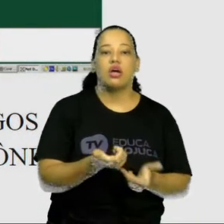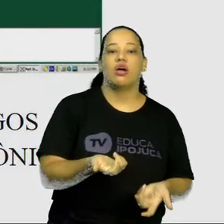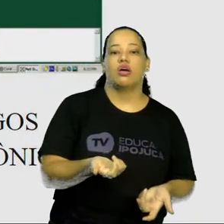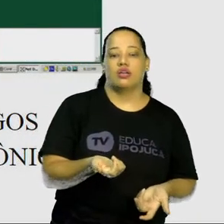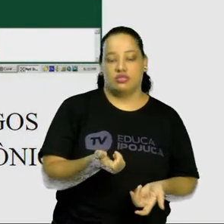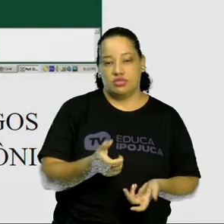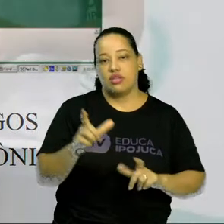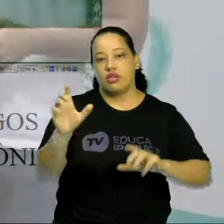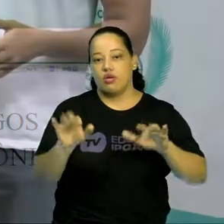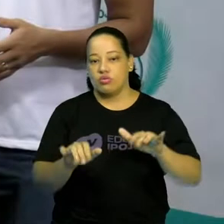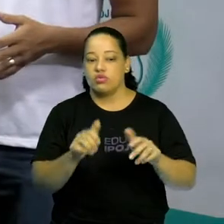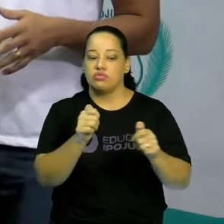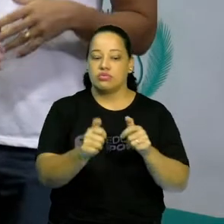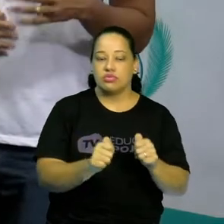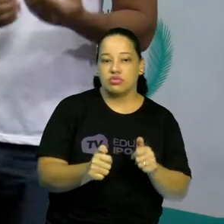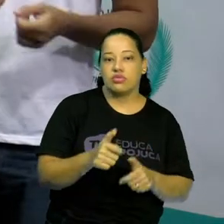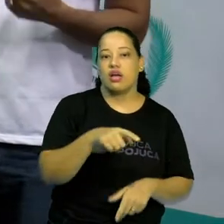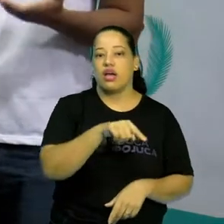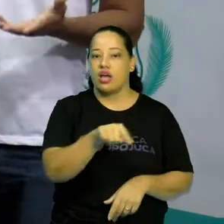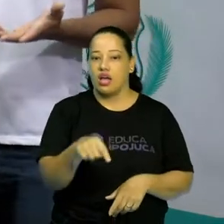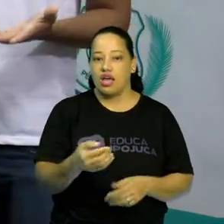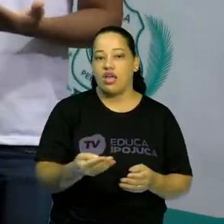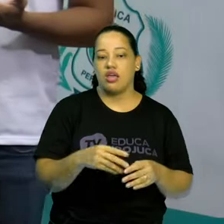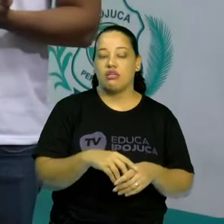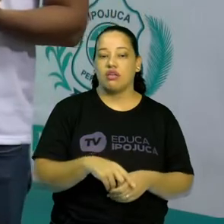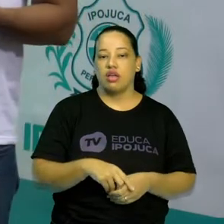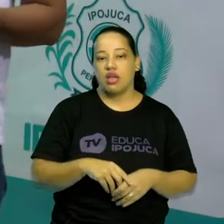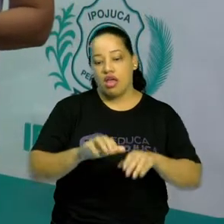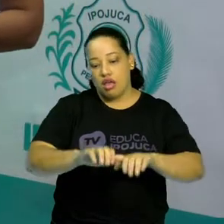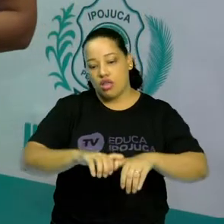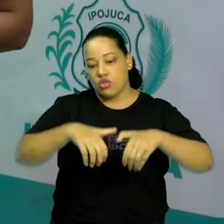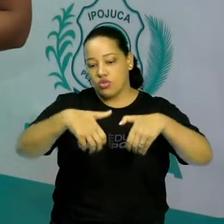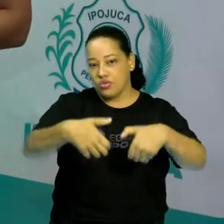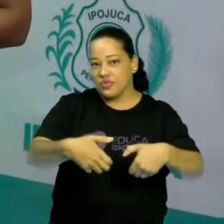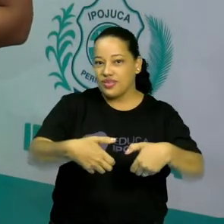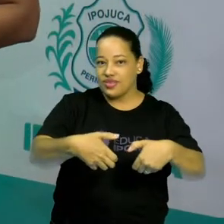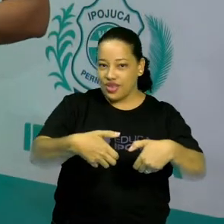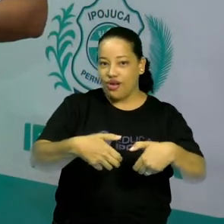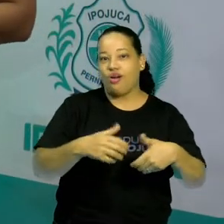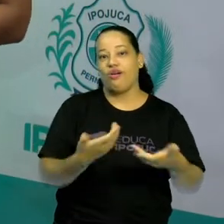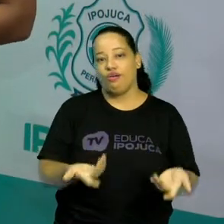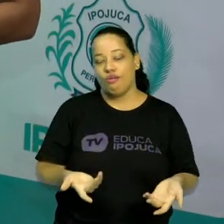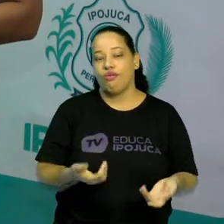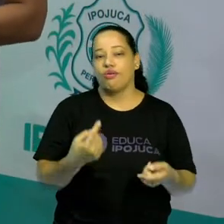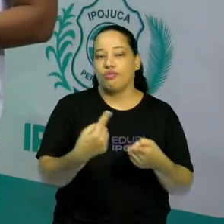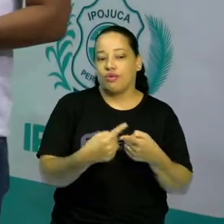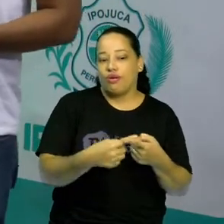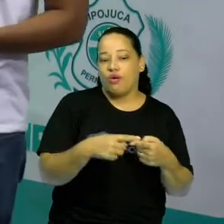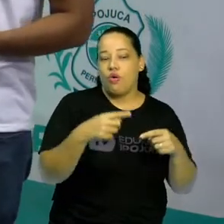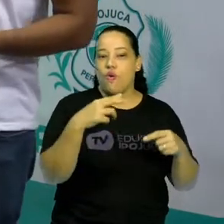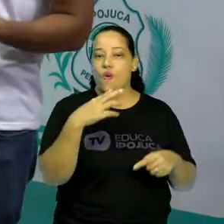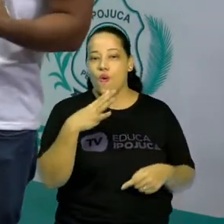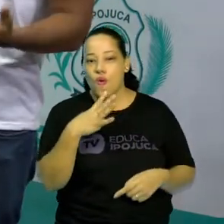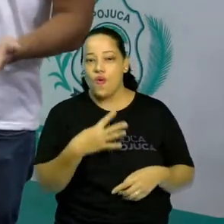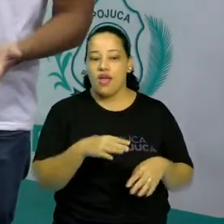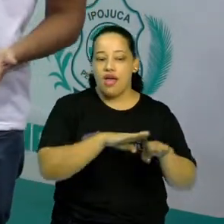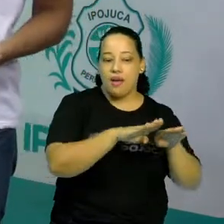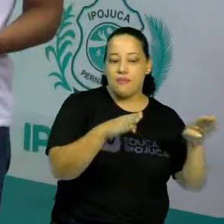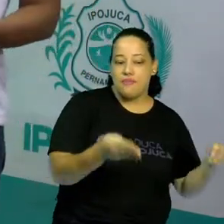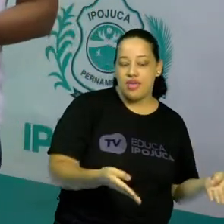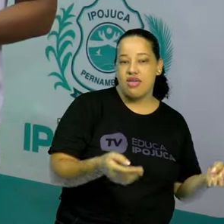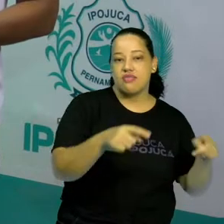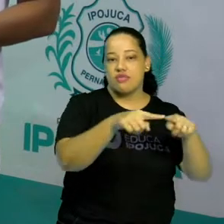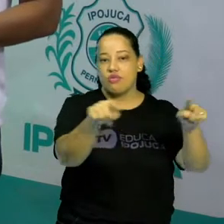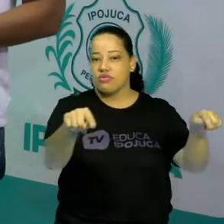aqui um jogo de dominó, que normalmente a gente conhece como sendo um jogo de salão, jogo de mesa, um jogo de